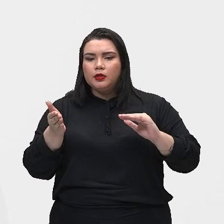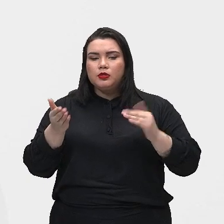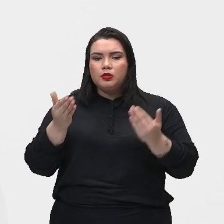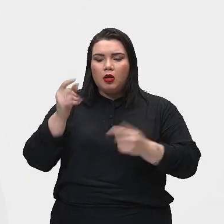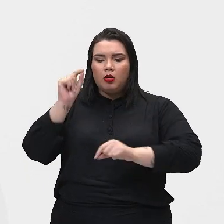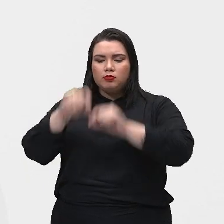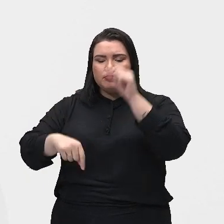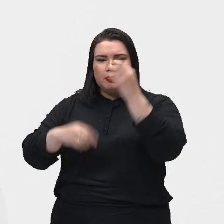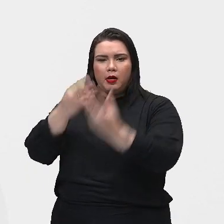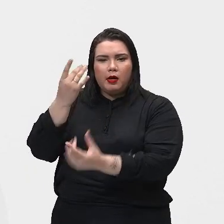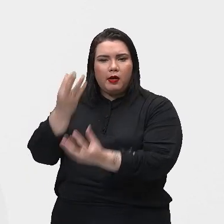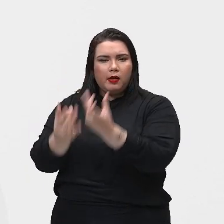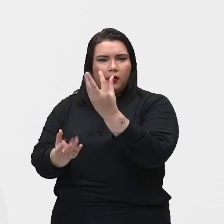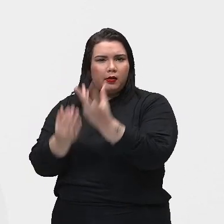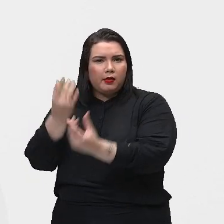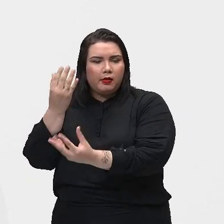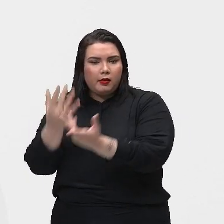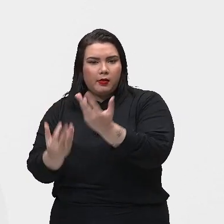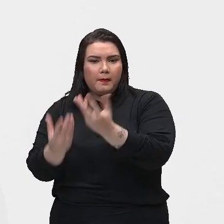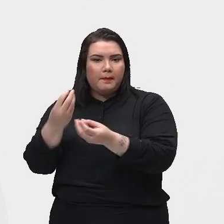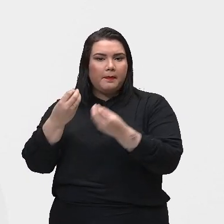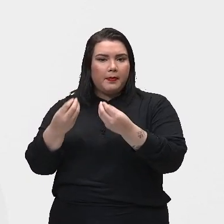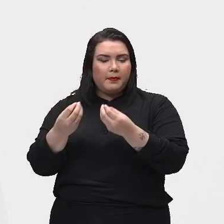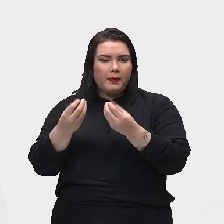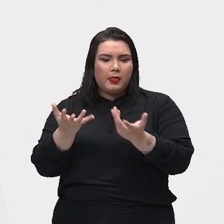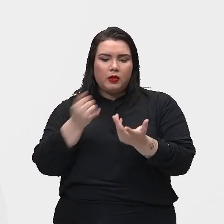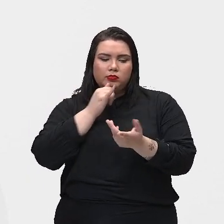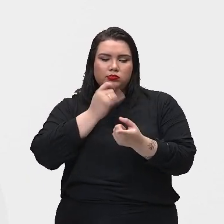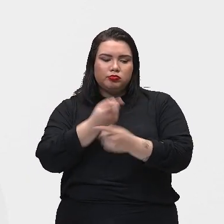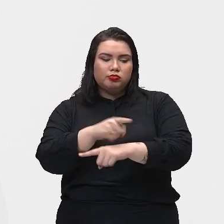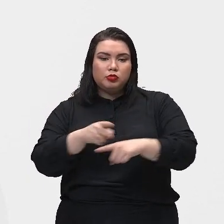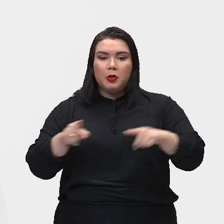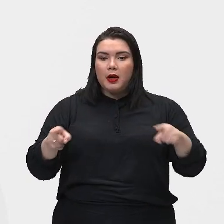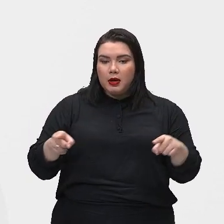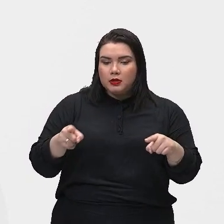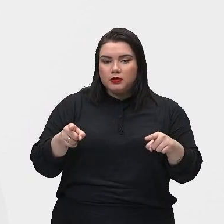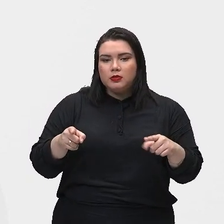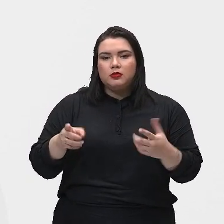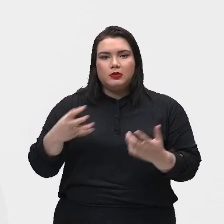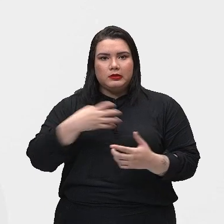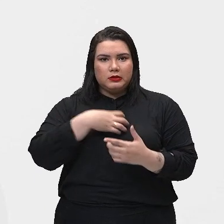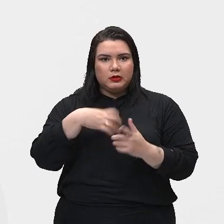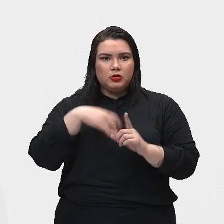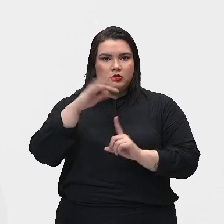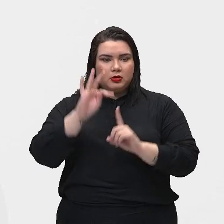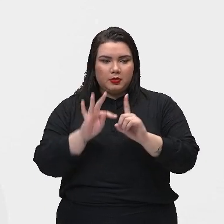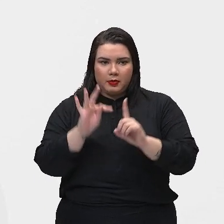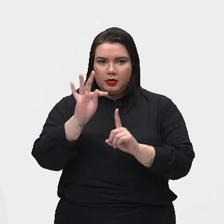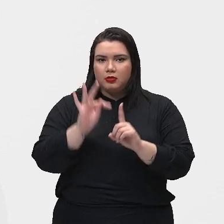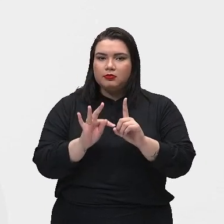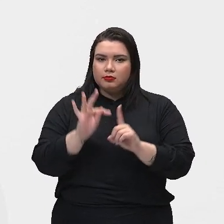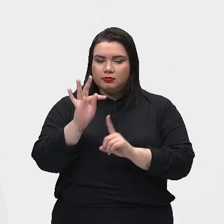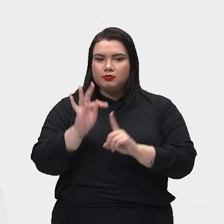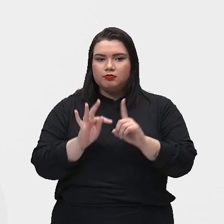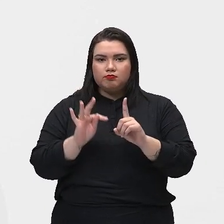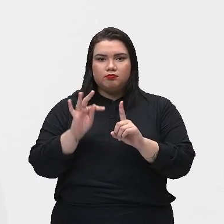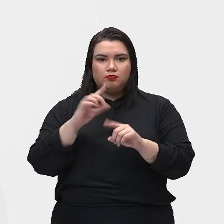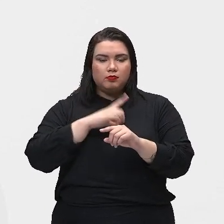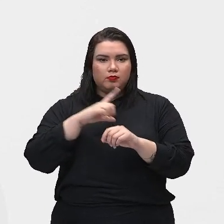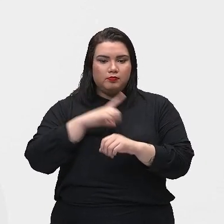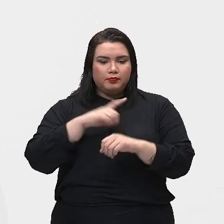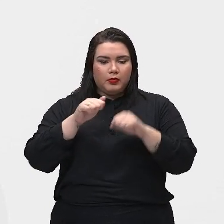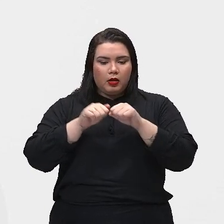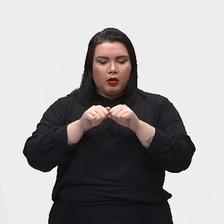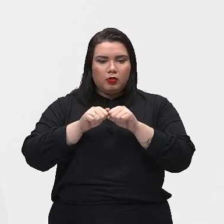utilizando também esse fogo para fazer um churrasco, você sente a temperatura, né? Que está sendo